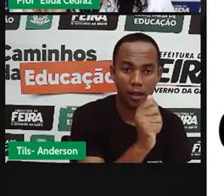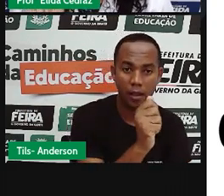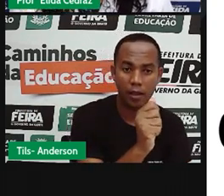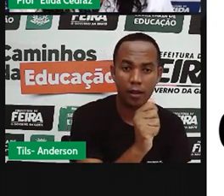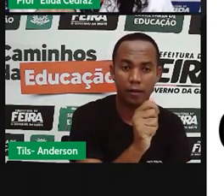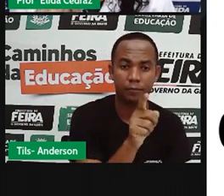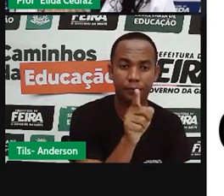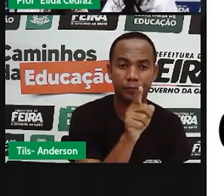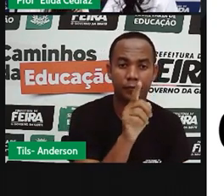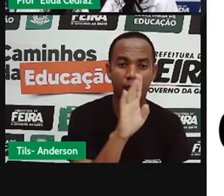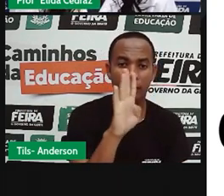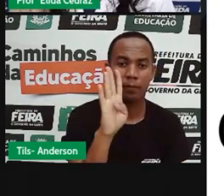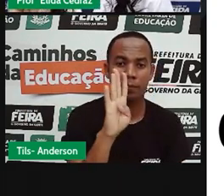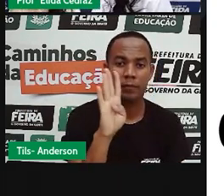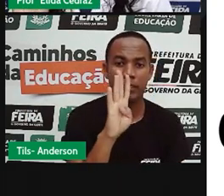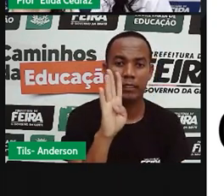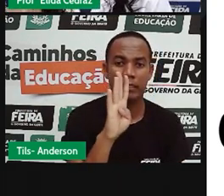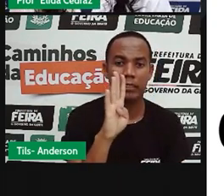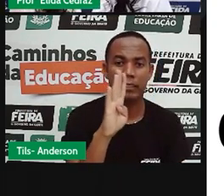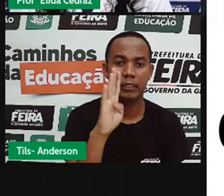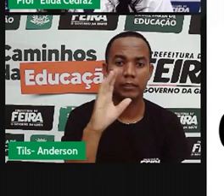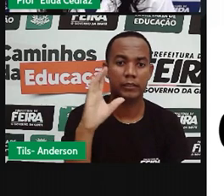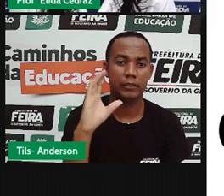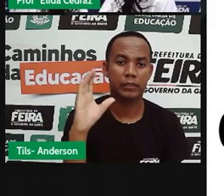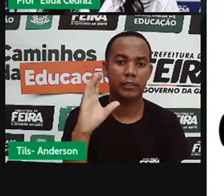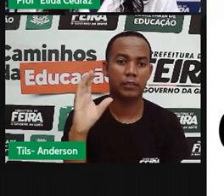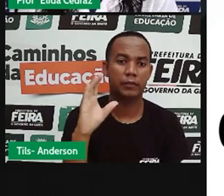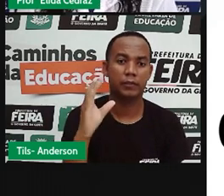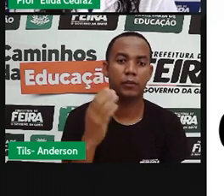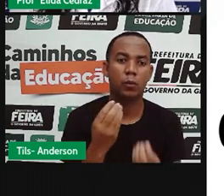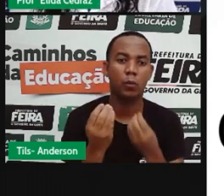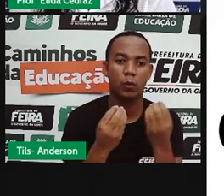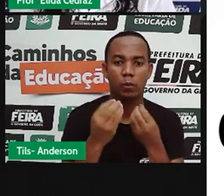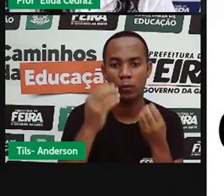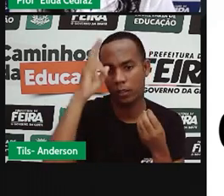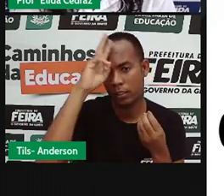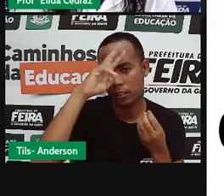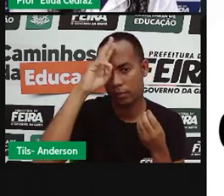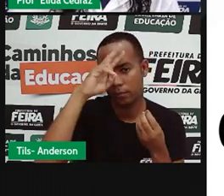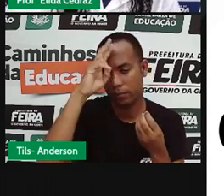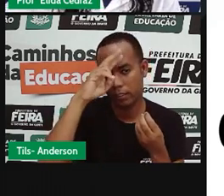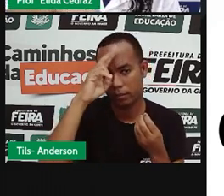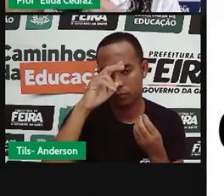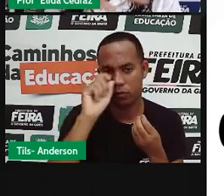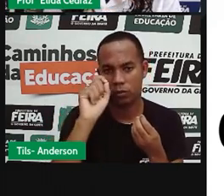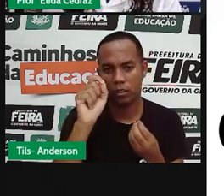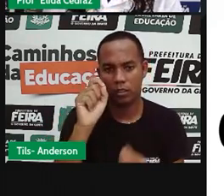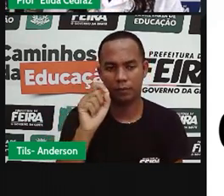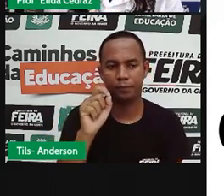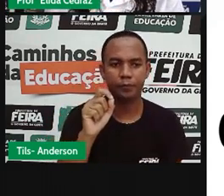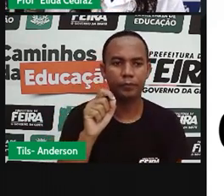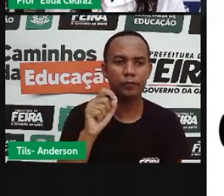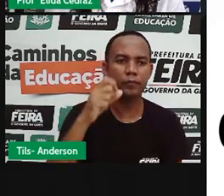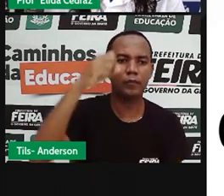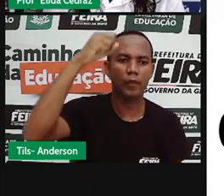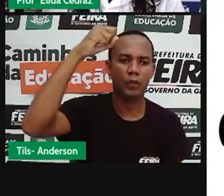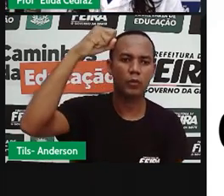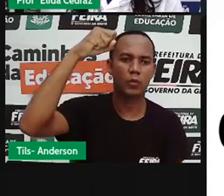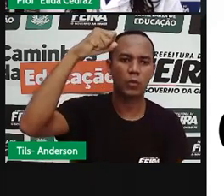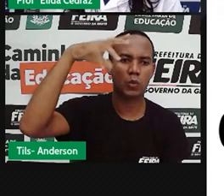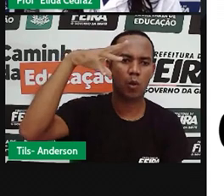D e a figura C. Lembrando que a Pró disse que aqui o sol nasce